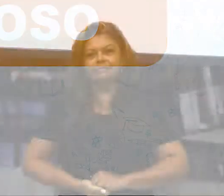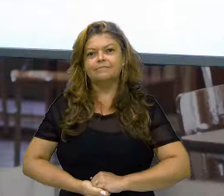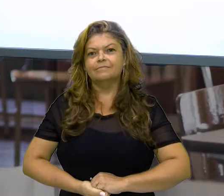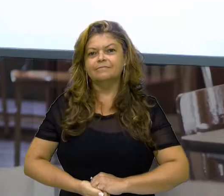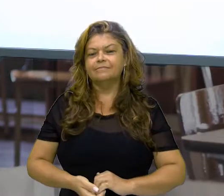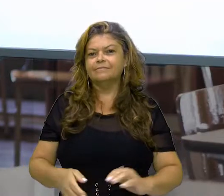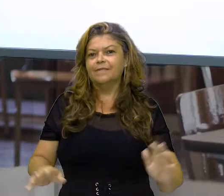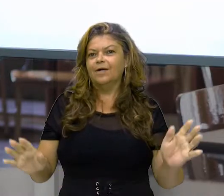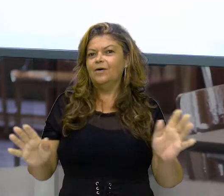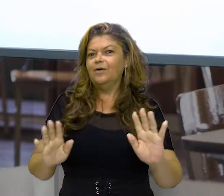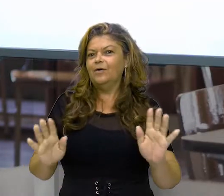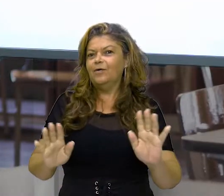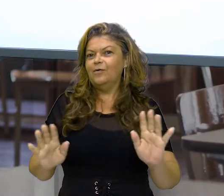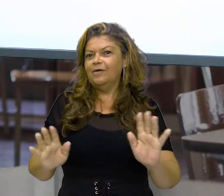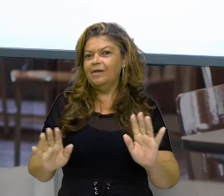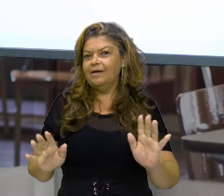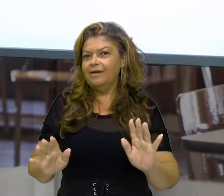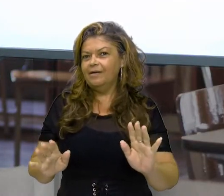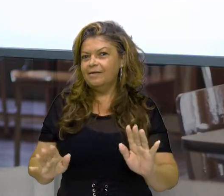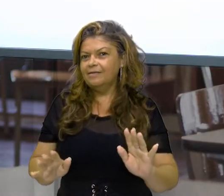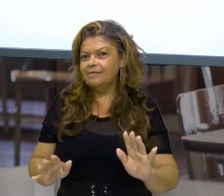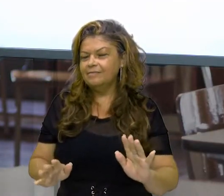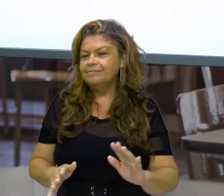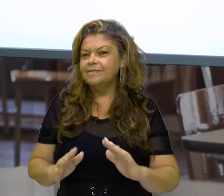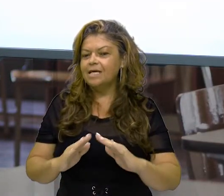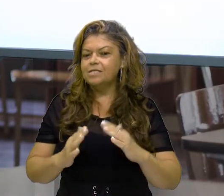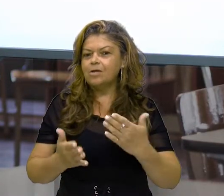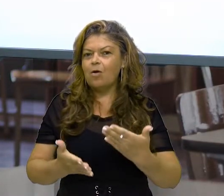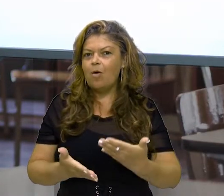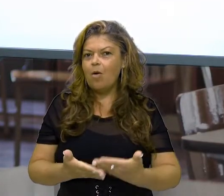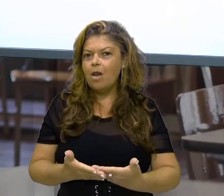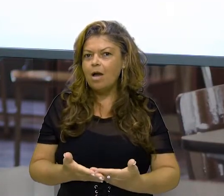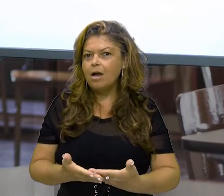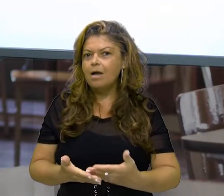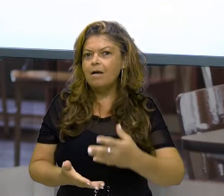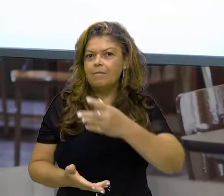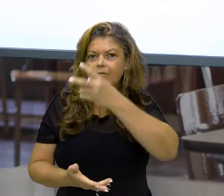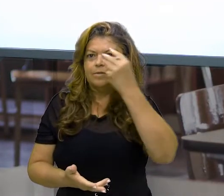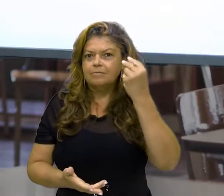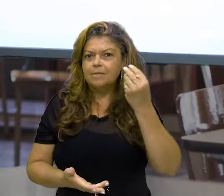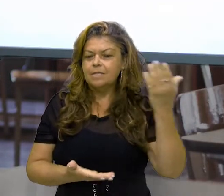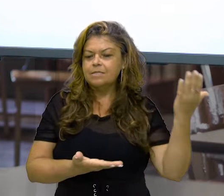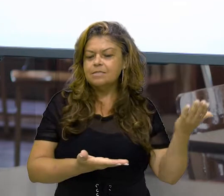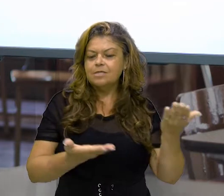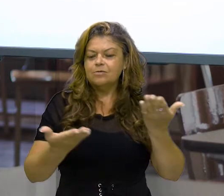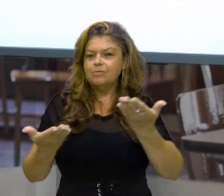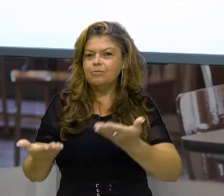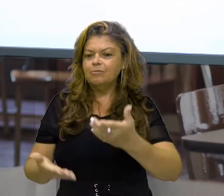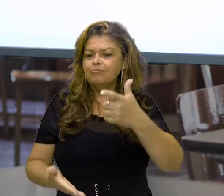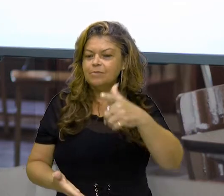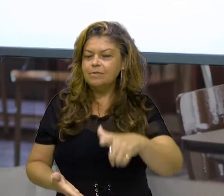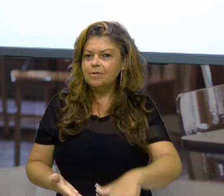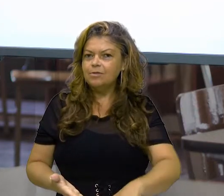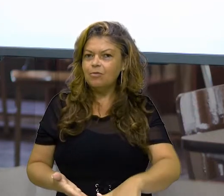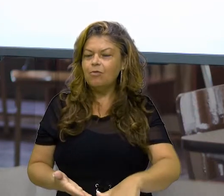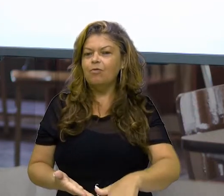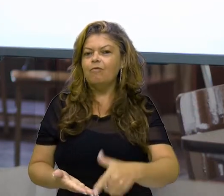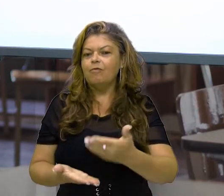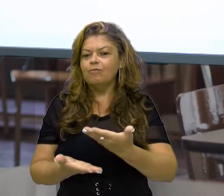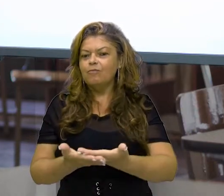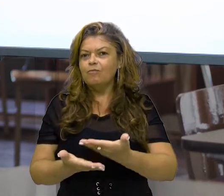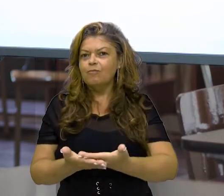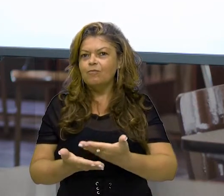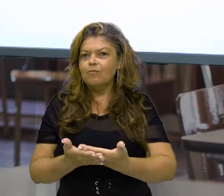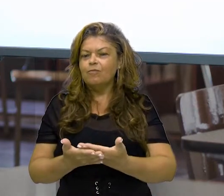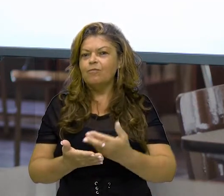Olá, caros alunos e alunas da Rede Municipal, sejam bem-vindos a mais essa aula de ensino religioso.